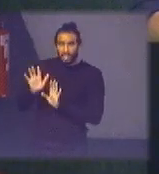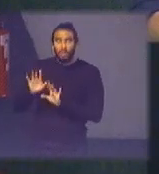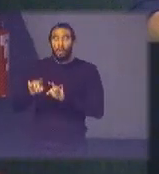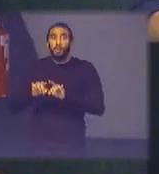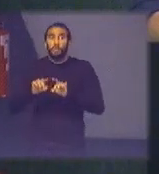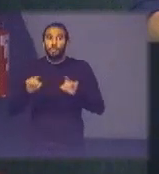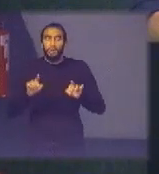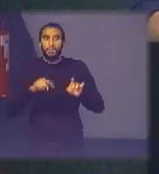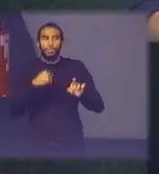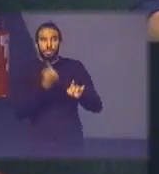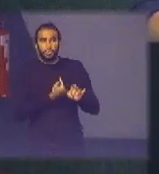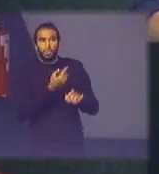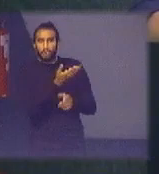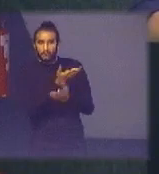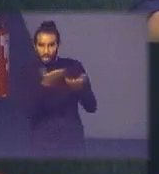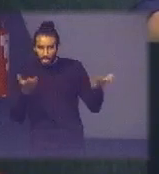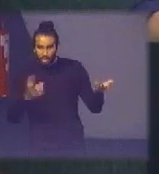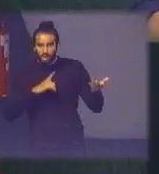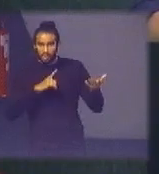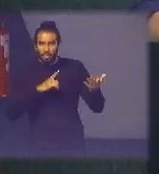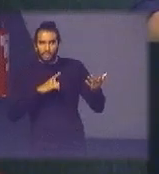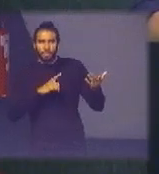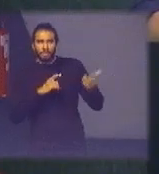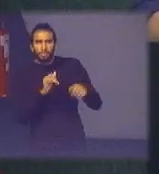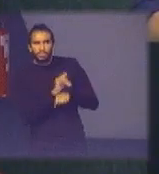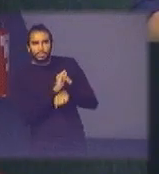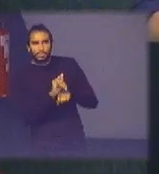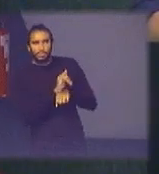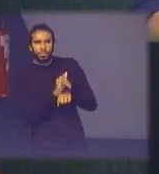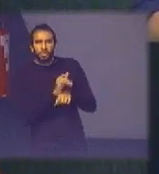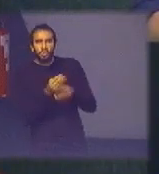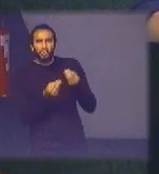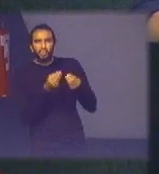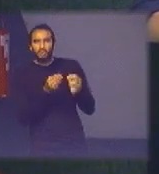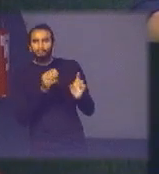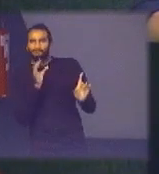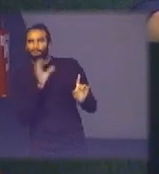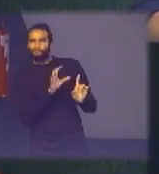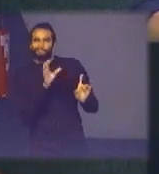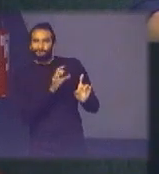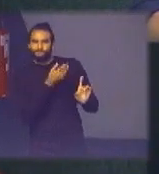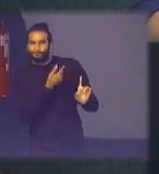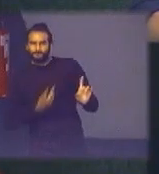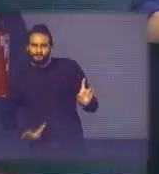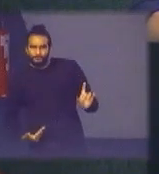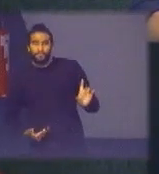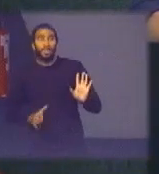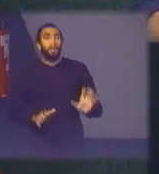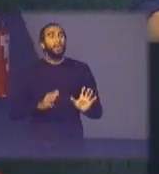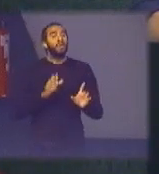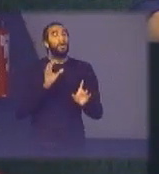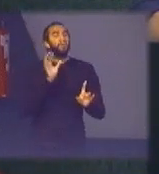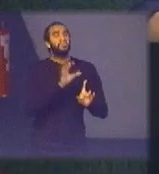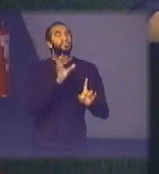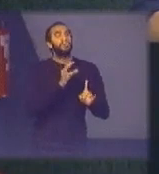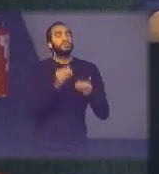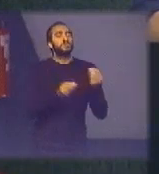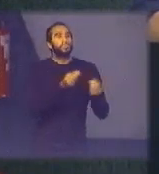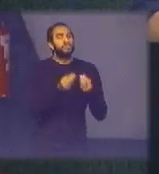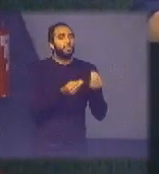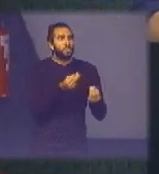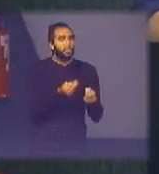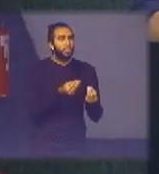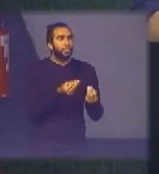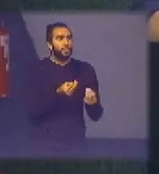nós aqui criarmos estratégias de sensibilização e aí a sensibilização é pelo assim pelo é